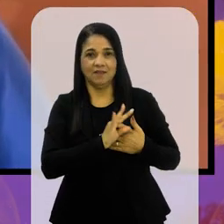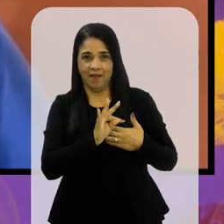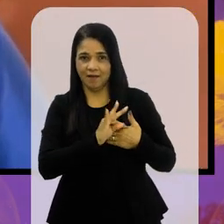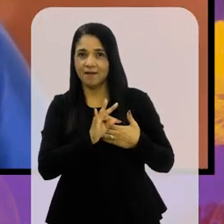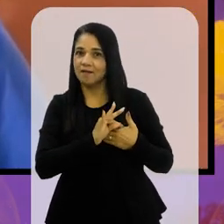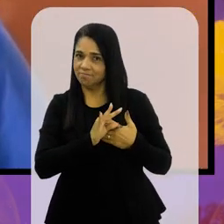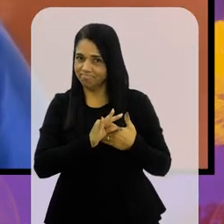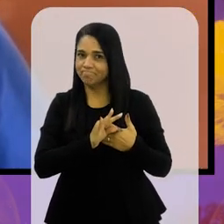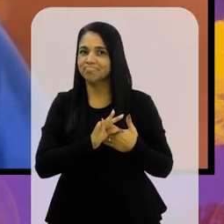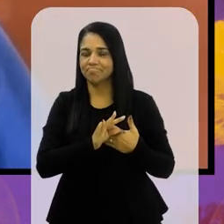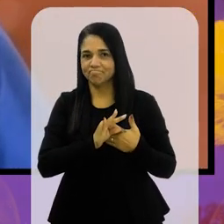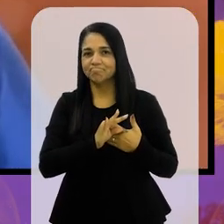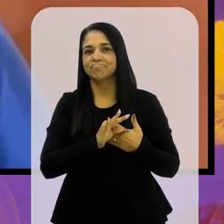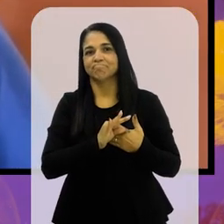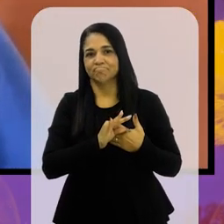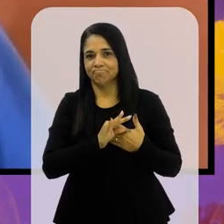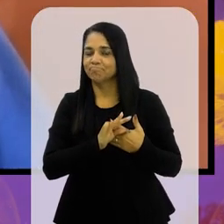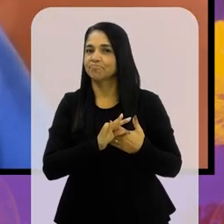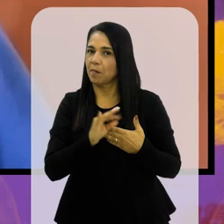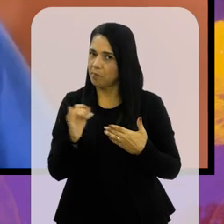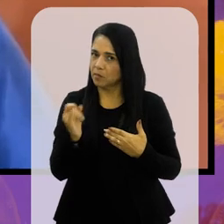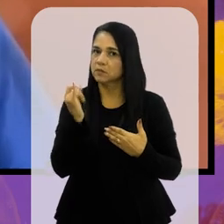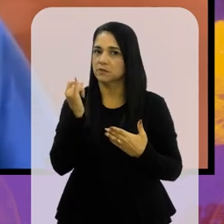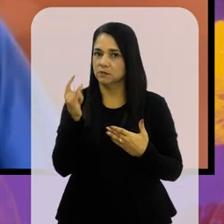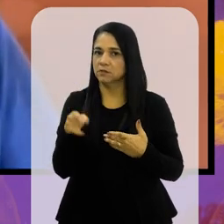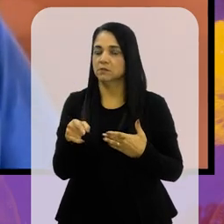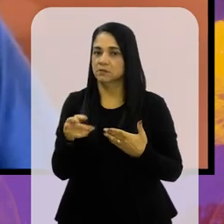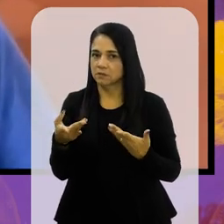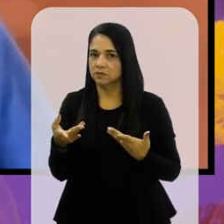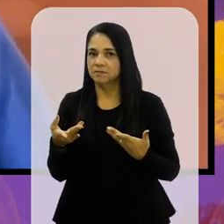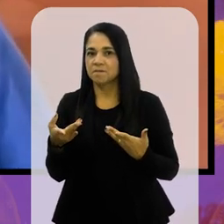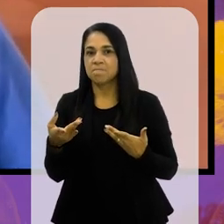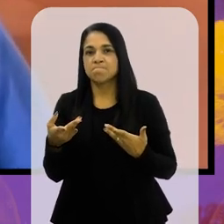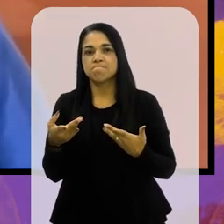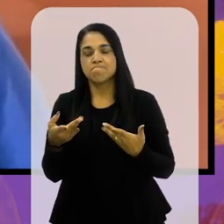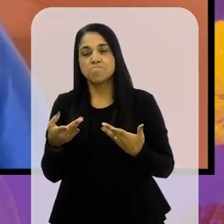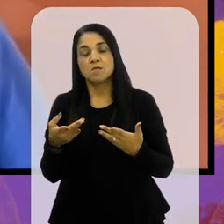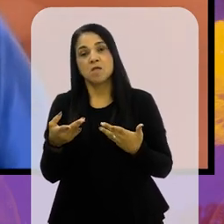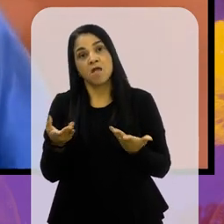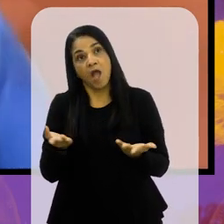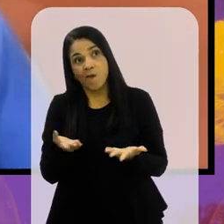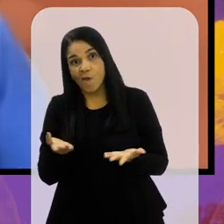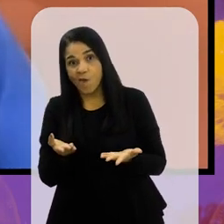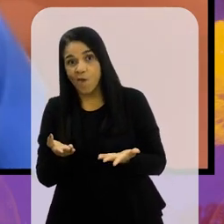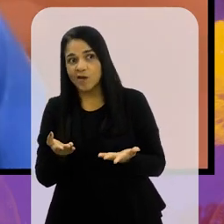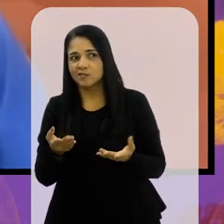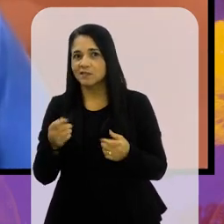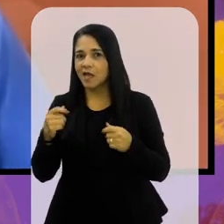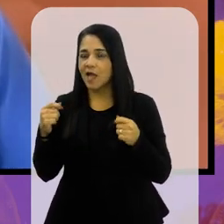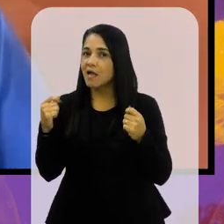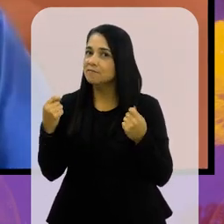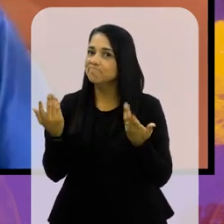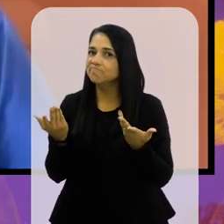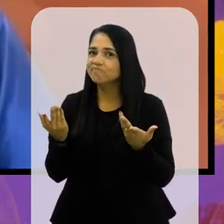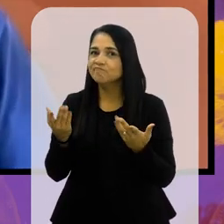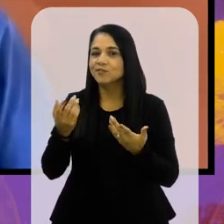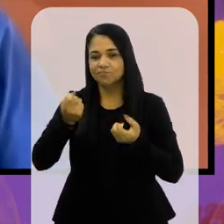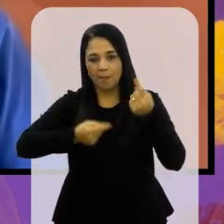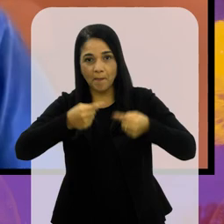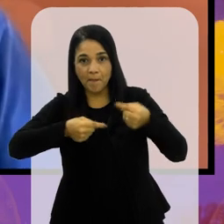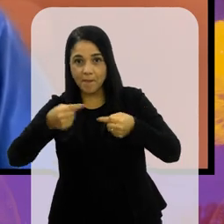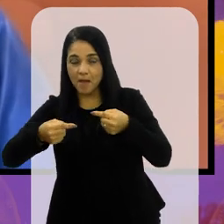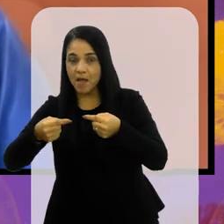desigualdade técnica mais elevada. E isso aí, por enquanto, a gente está